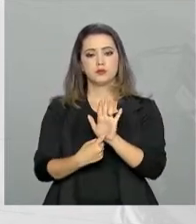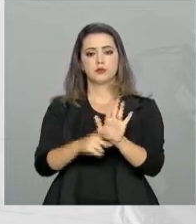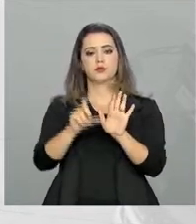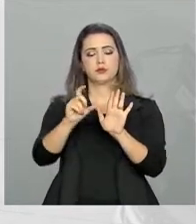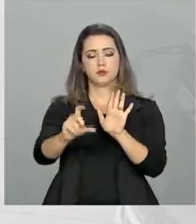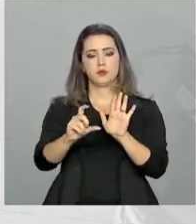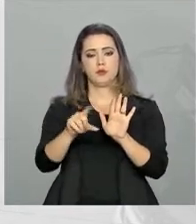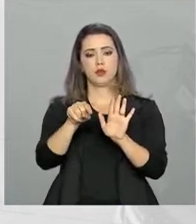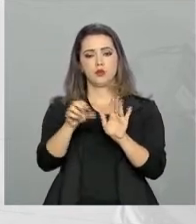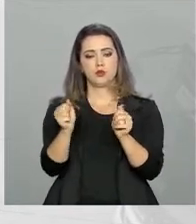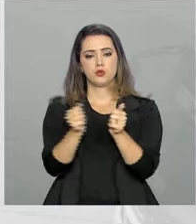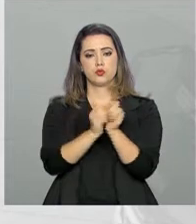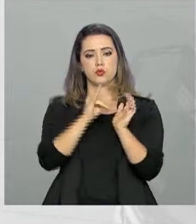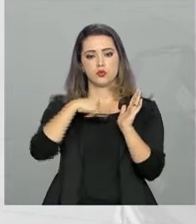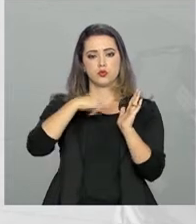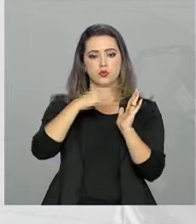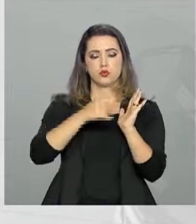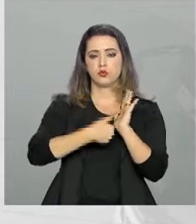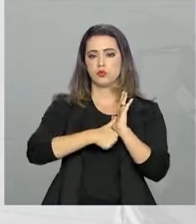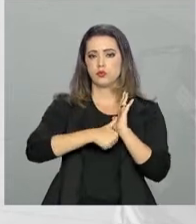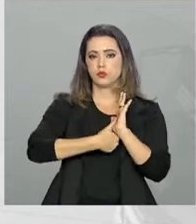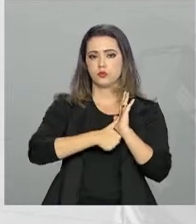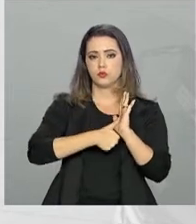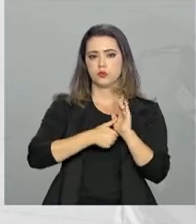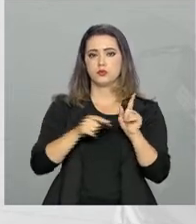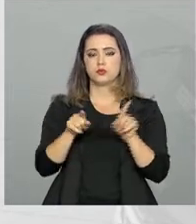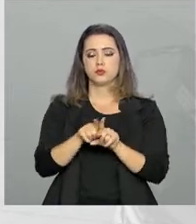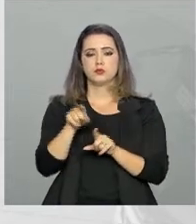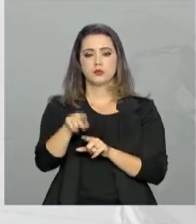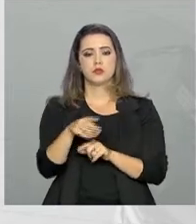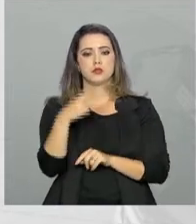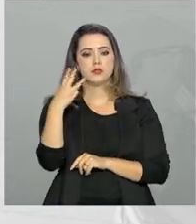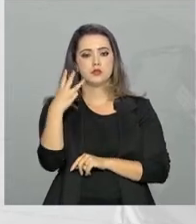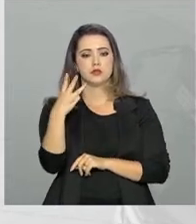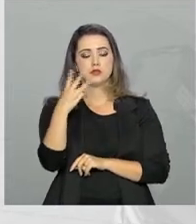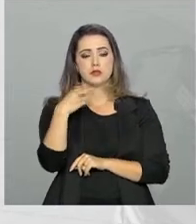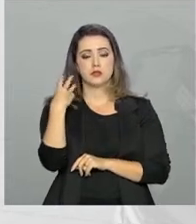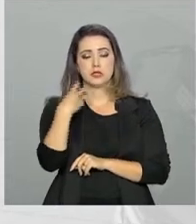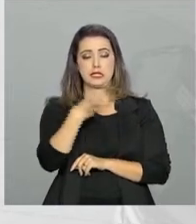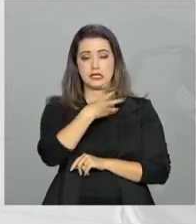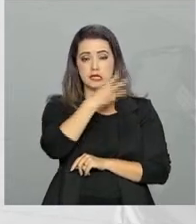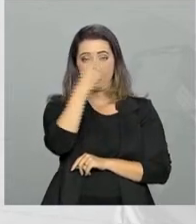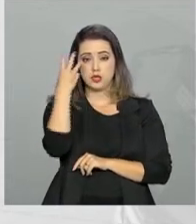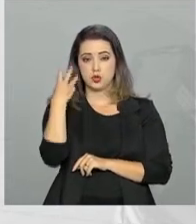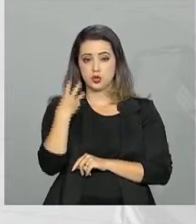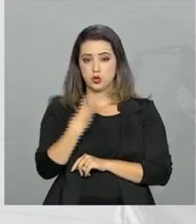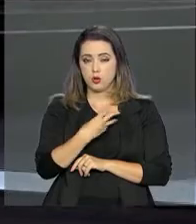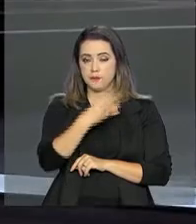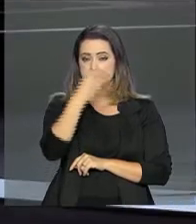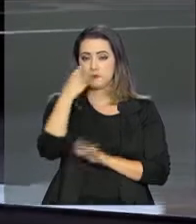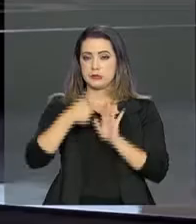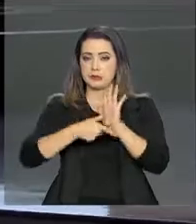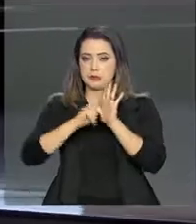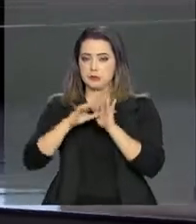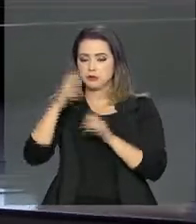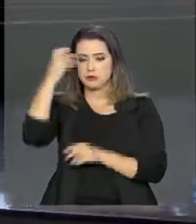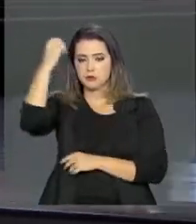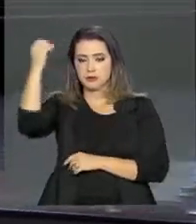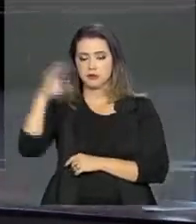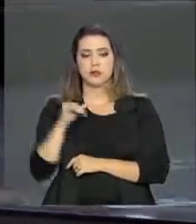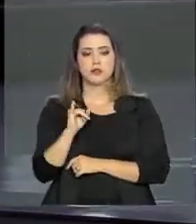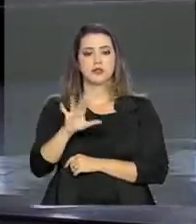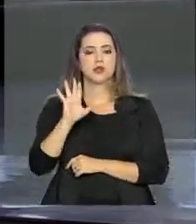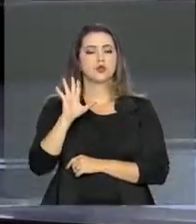com o documento de identidade. A reserva deve ser feita no mínimo três horas antes do início da viagem. Se todos os